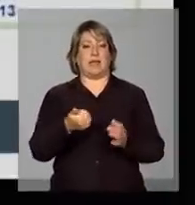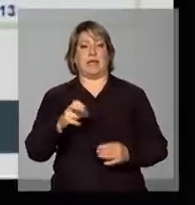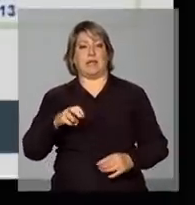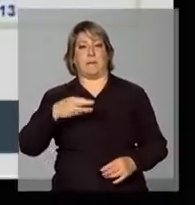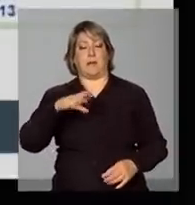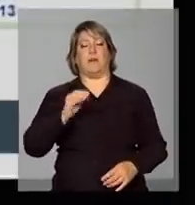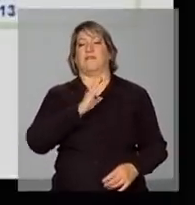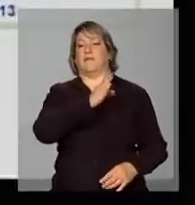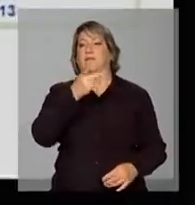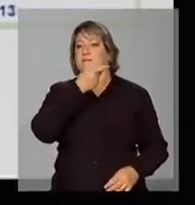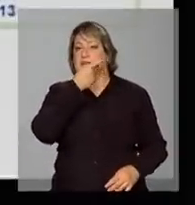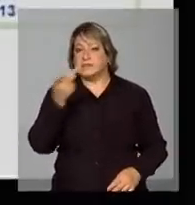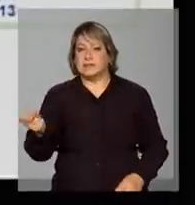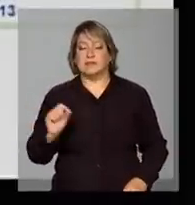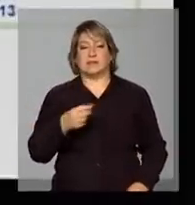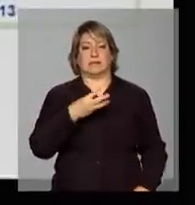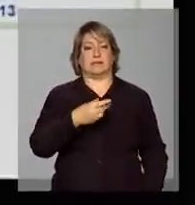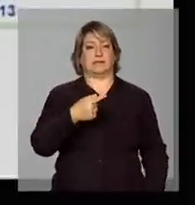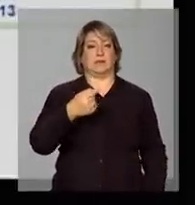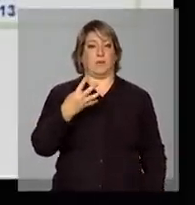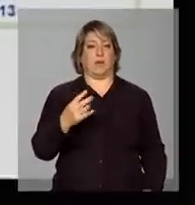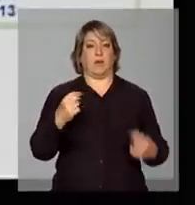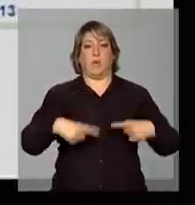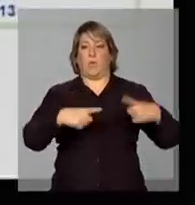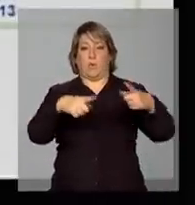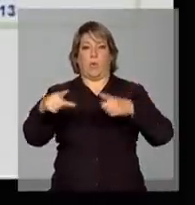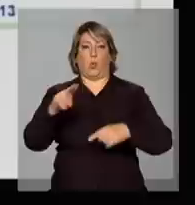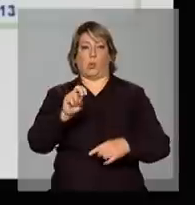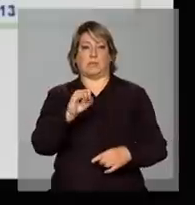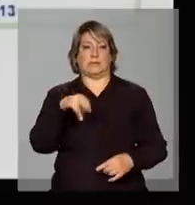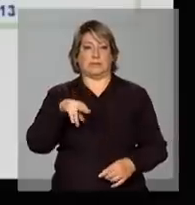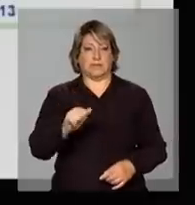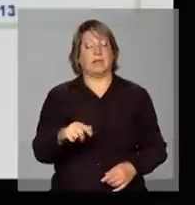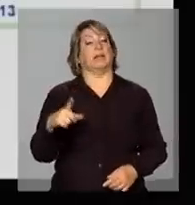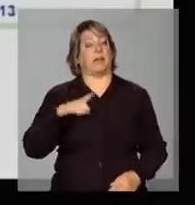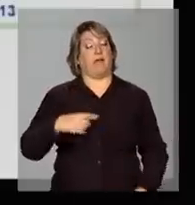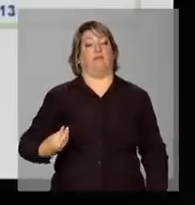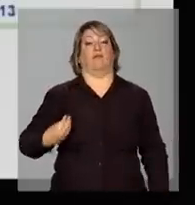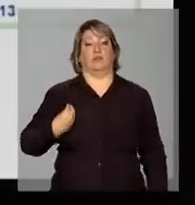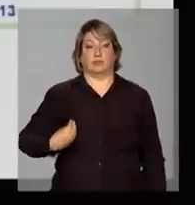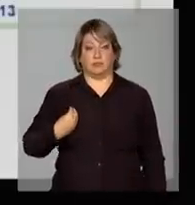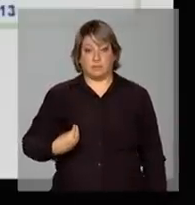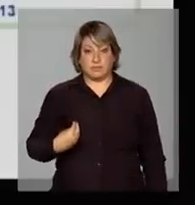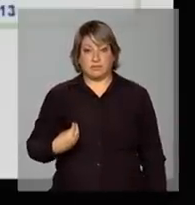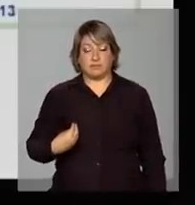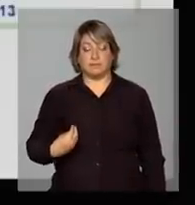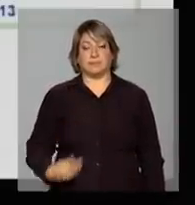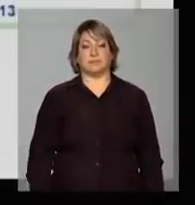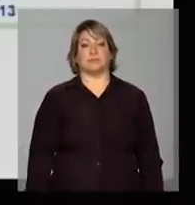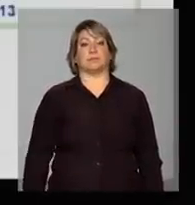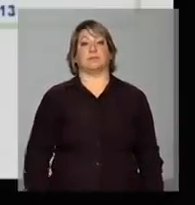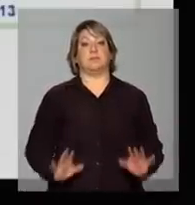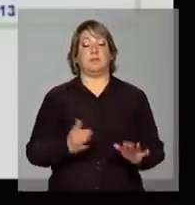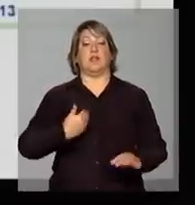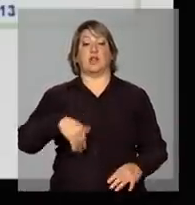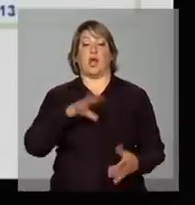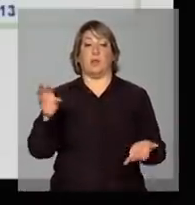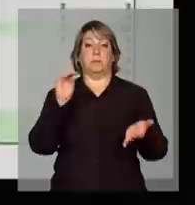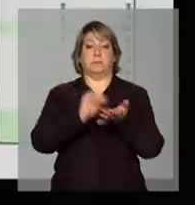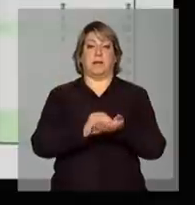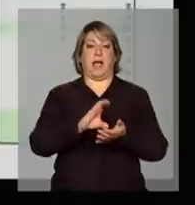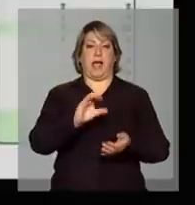374 usinas que estão em funcionamento, embora o nosso cadastro